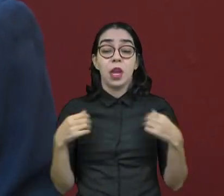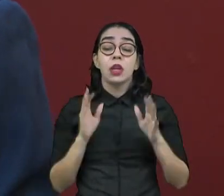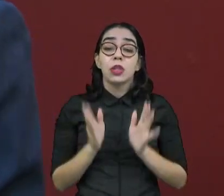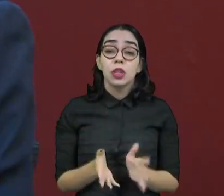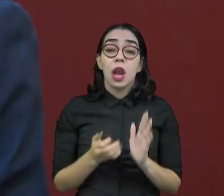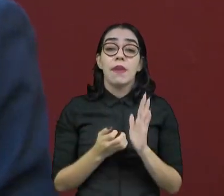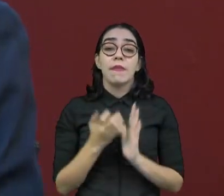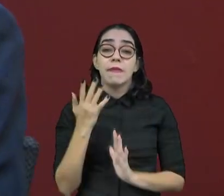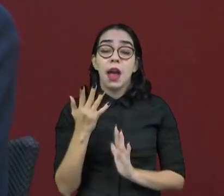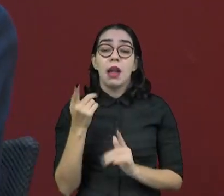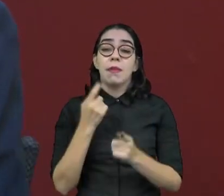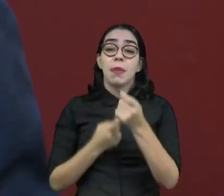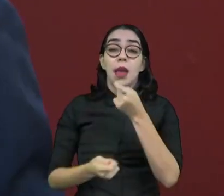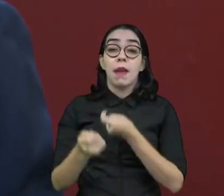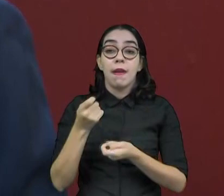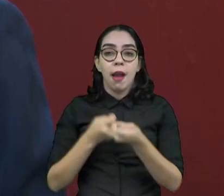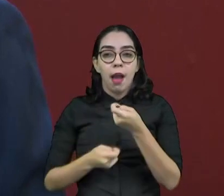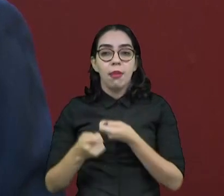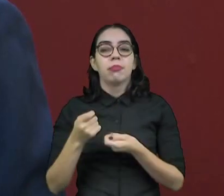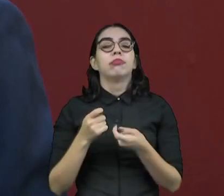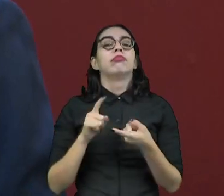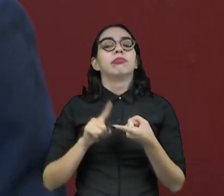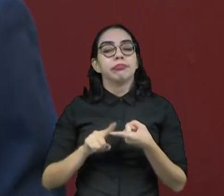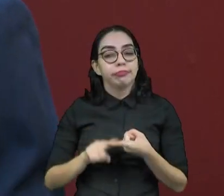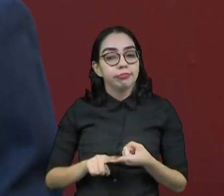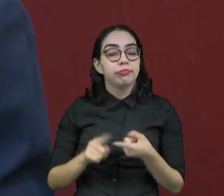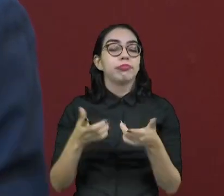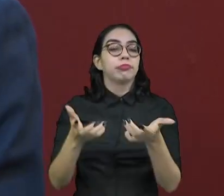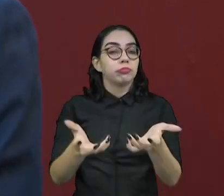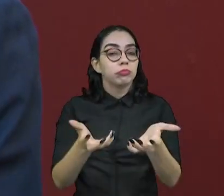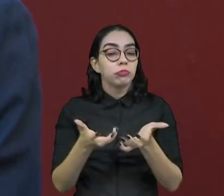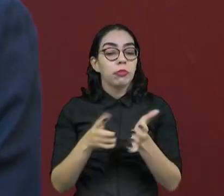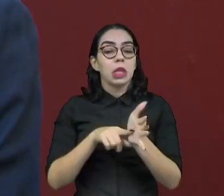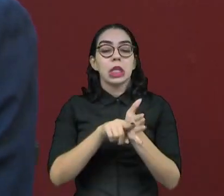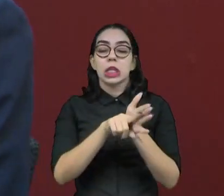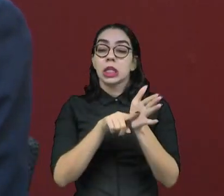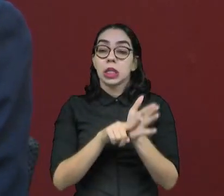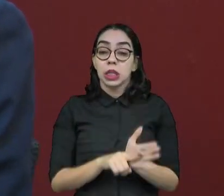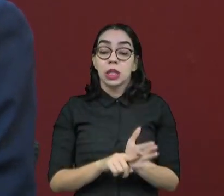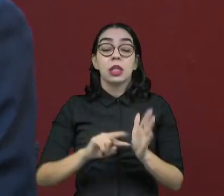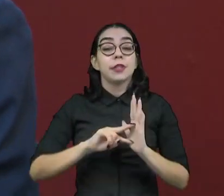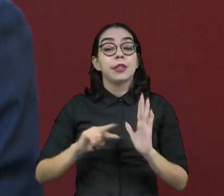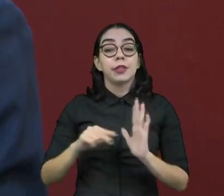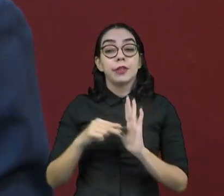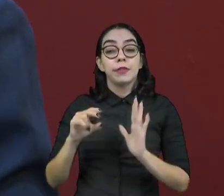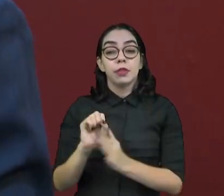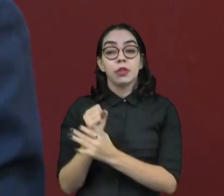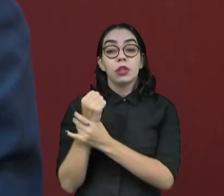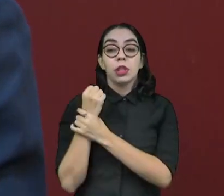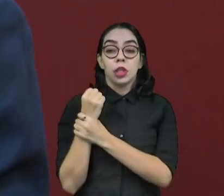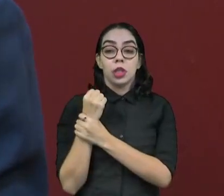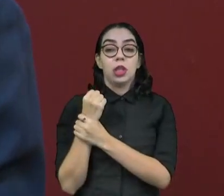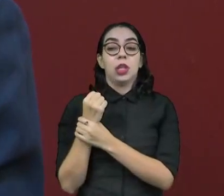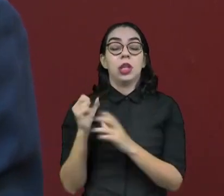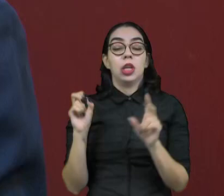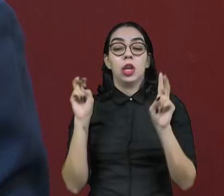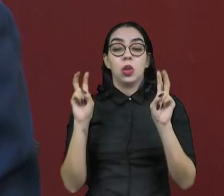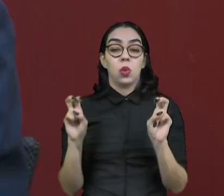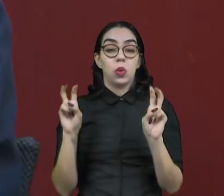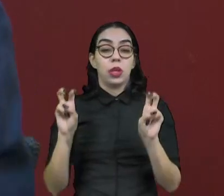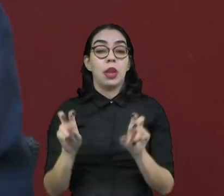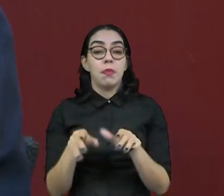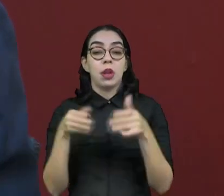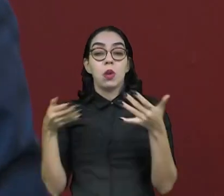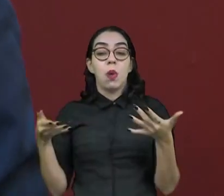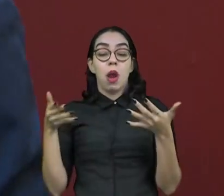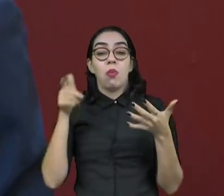O mercado financeiro também teve muito protagonismo. Isso dá uma certa, resguarda um pouco no sentido de qual o